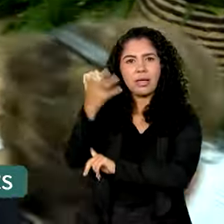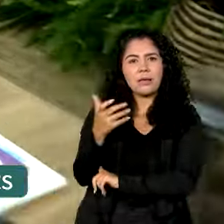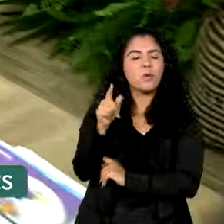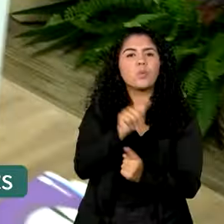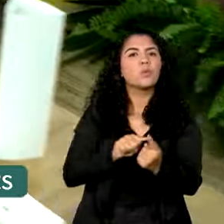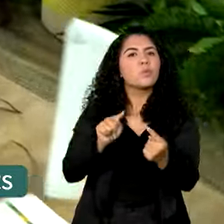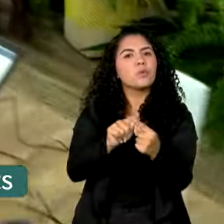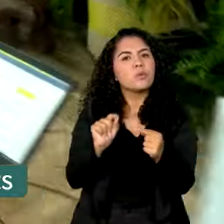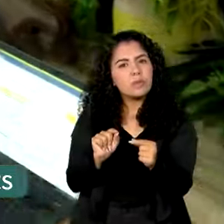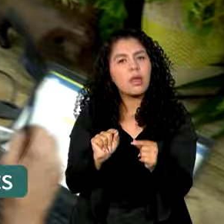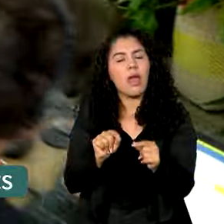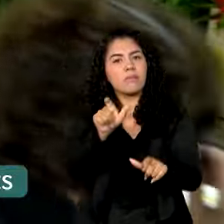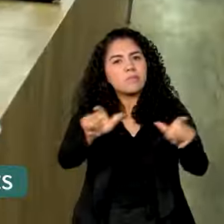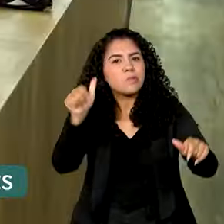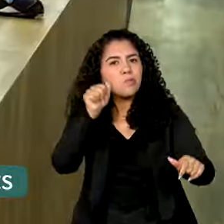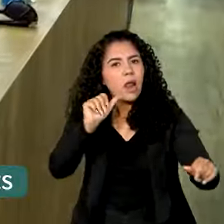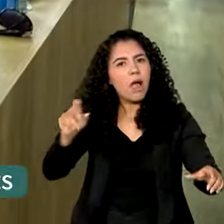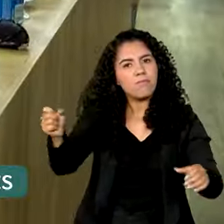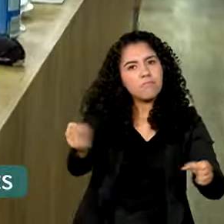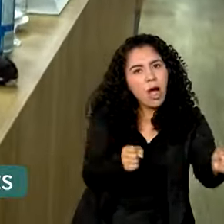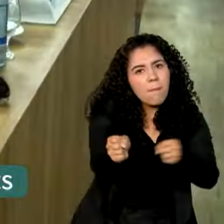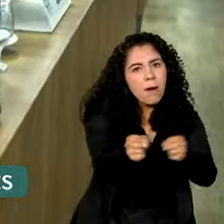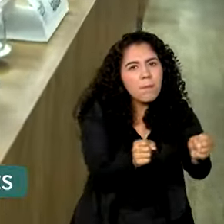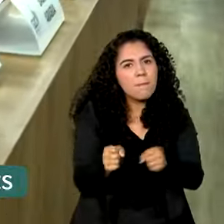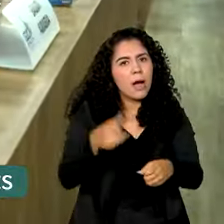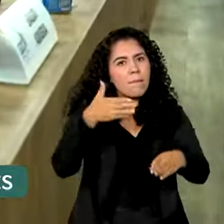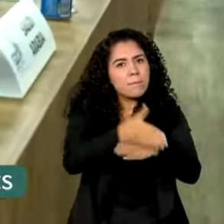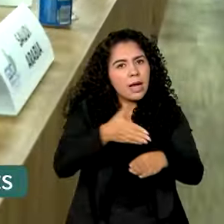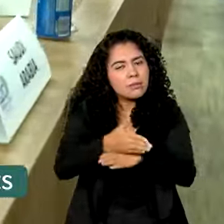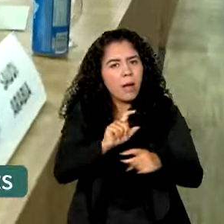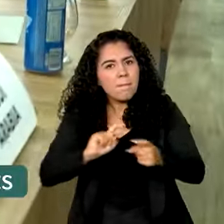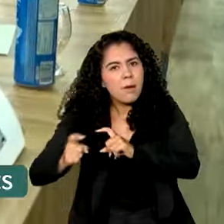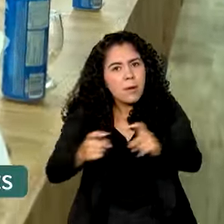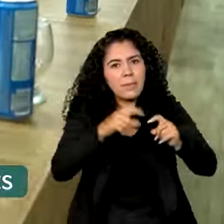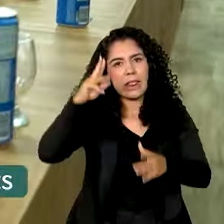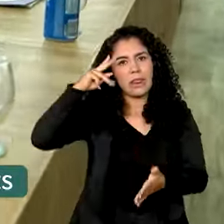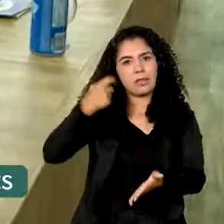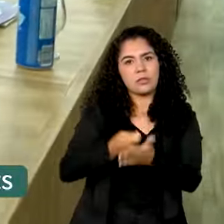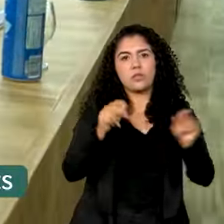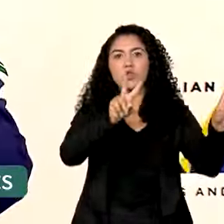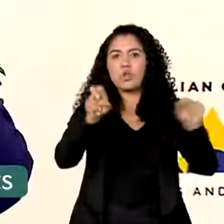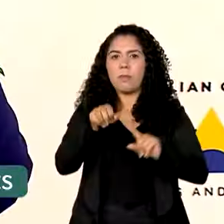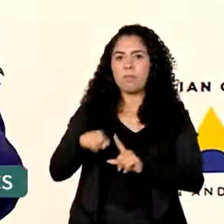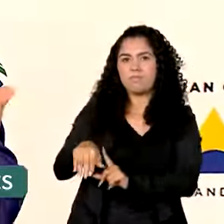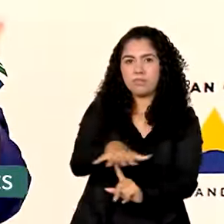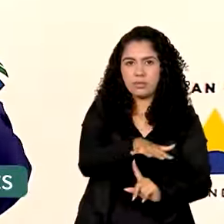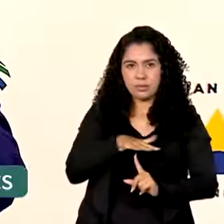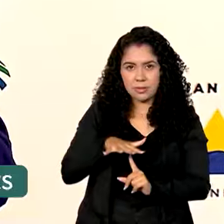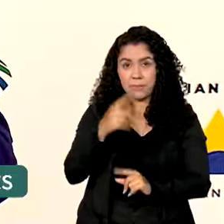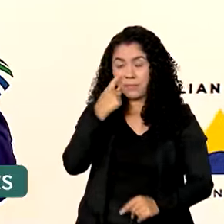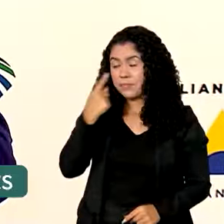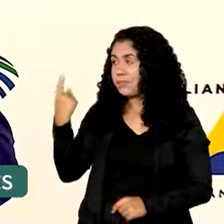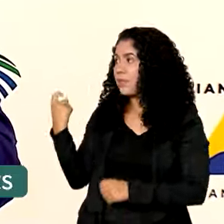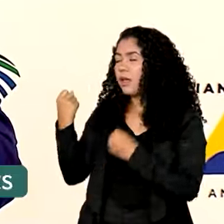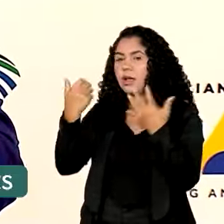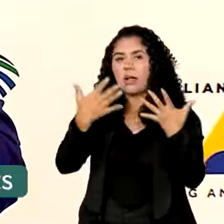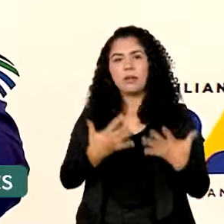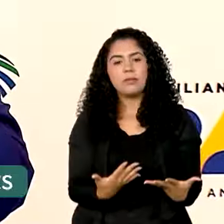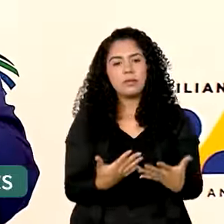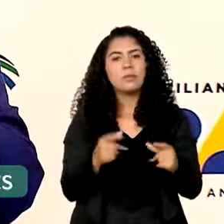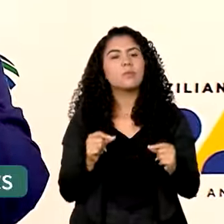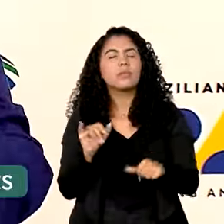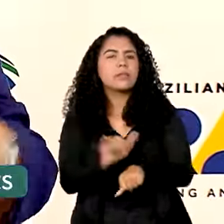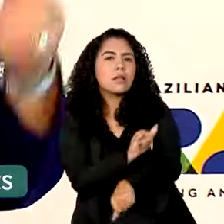maior participação feminina nos debates e decisões ambientais. É pensar um desenvolvimento